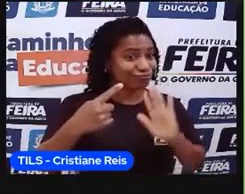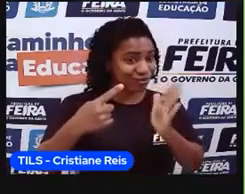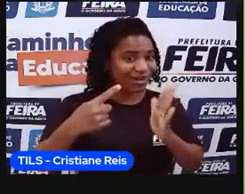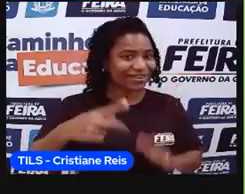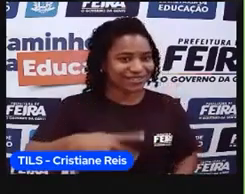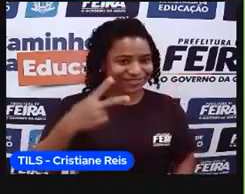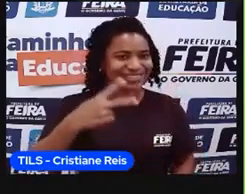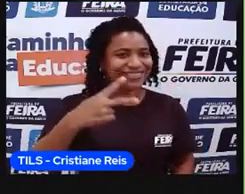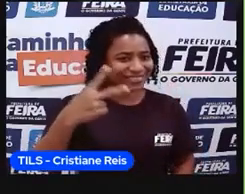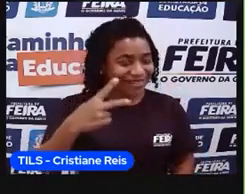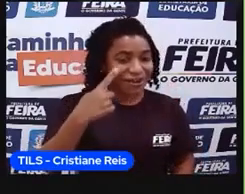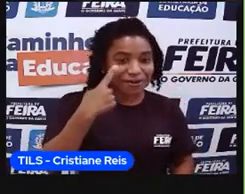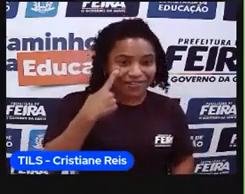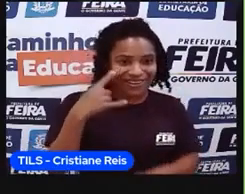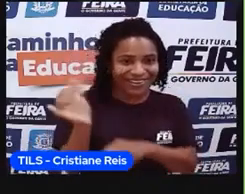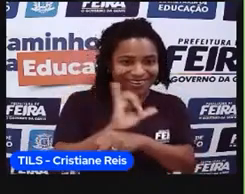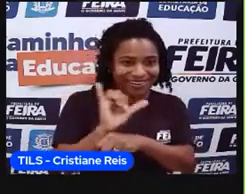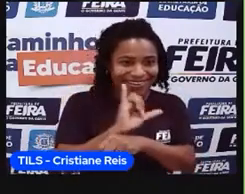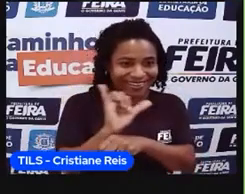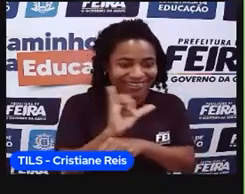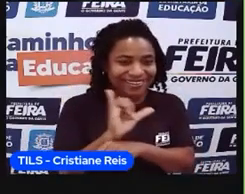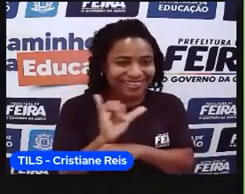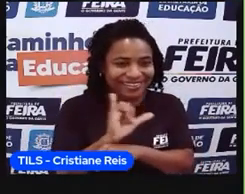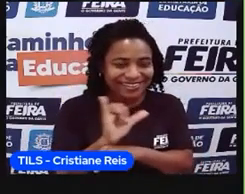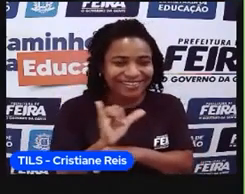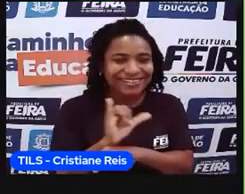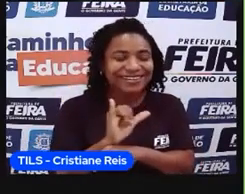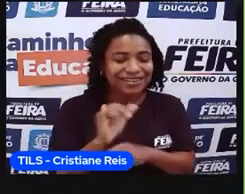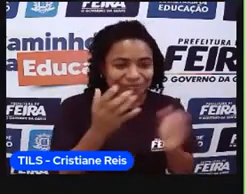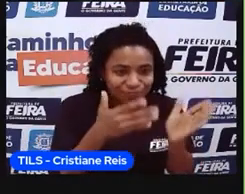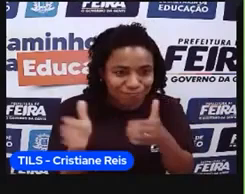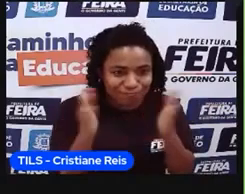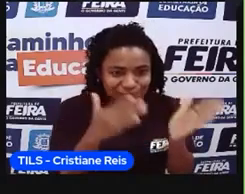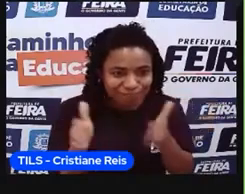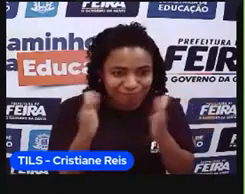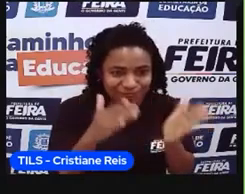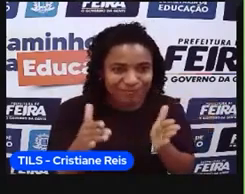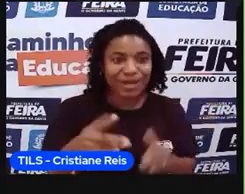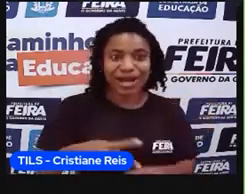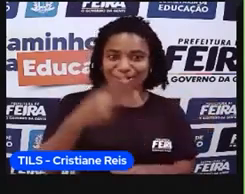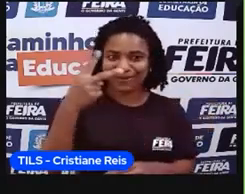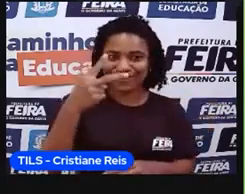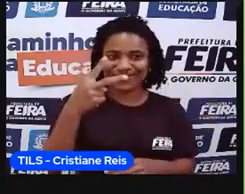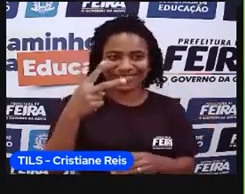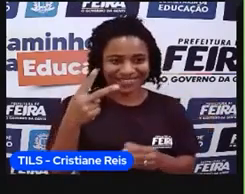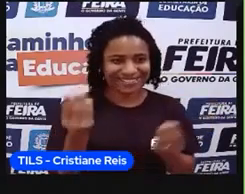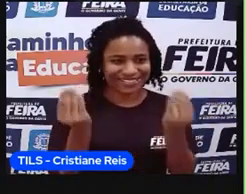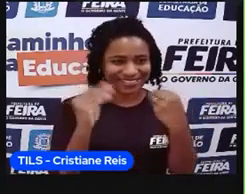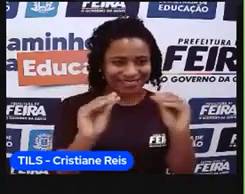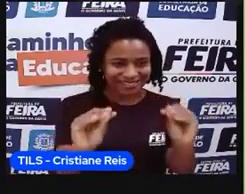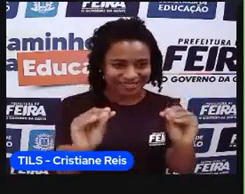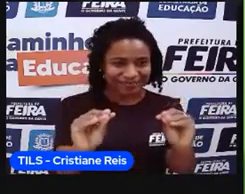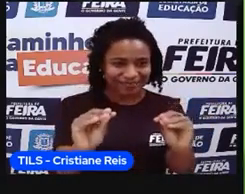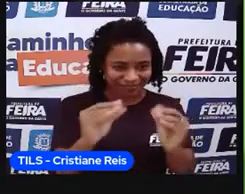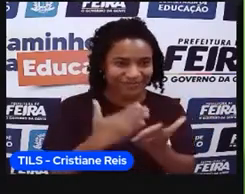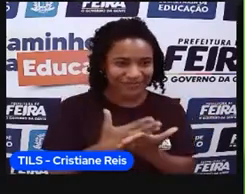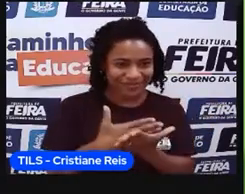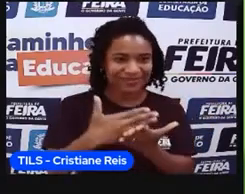você corre lá no canal, assiste a parte 1 para poder entender, né? Direitinho a continuidade dessa aula aí. Vamos lá?